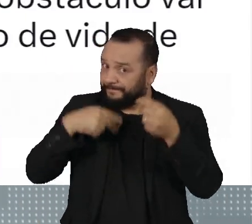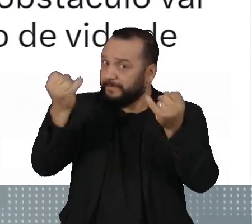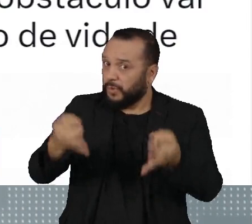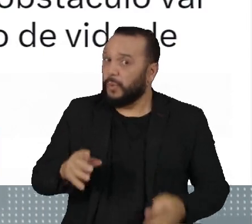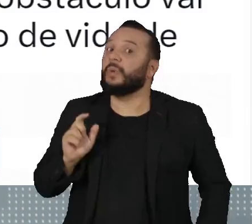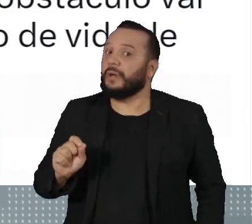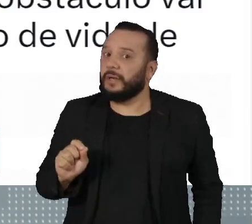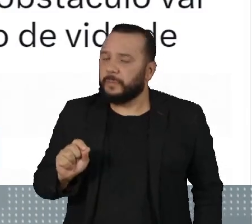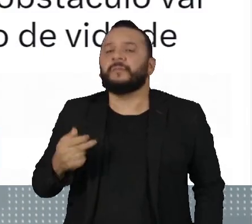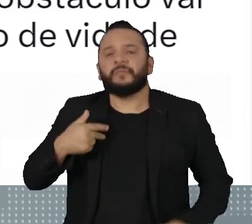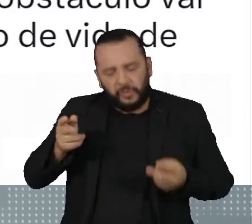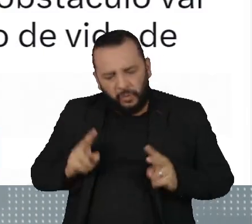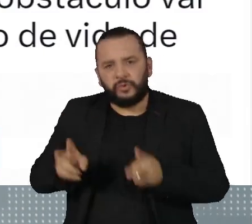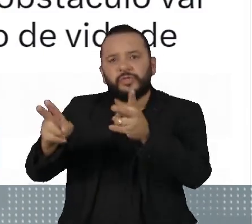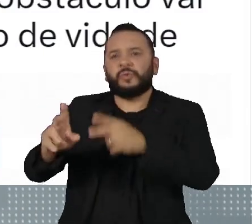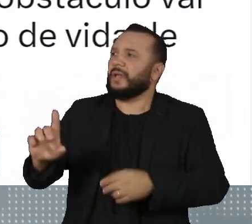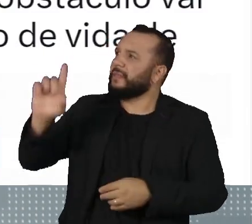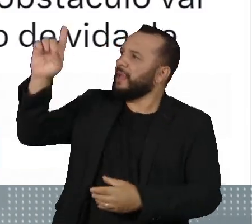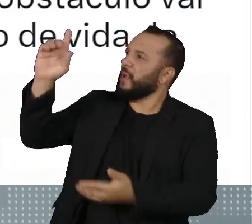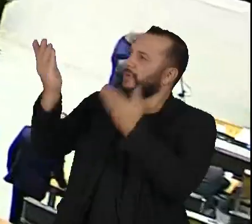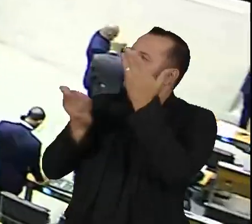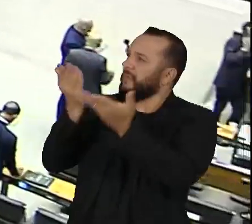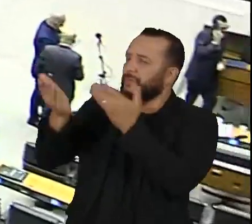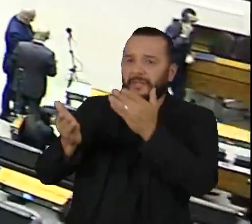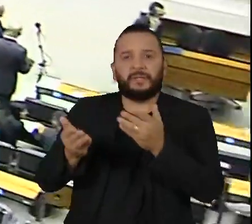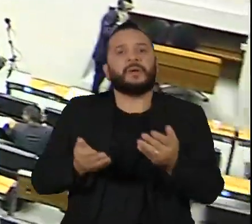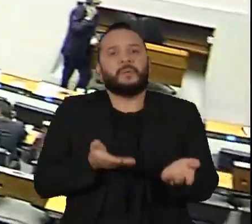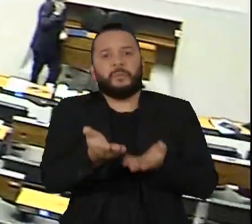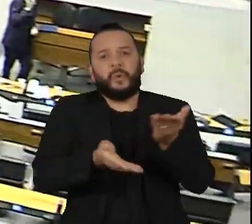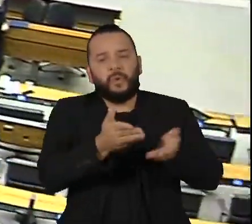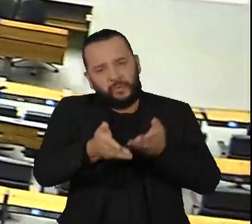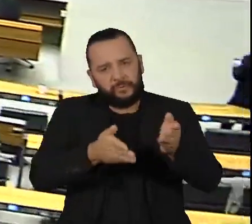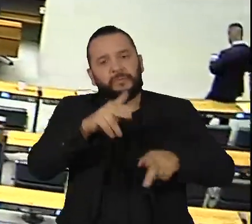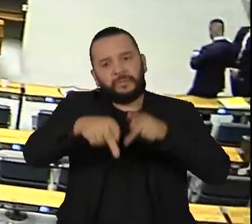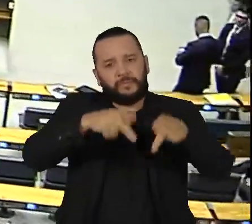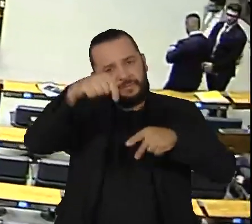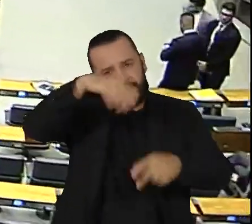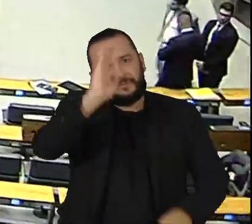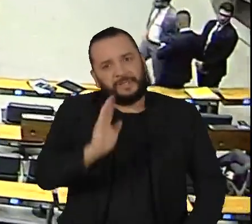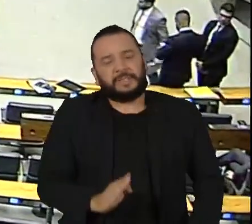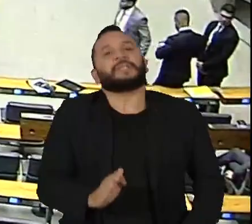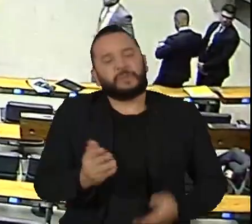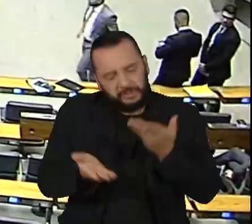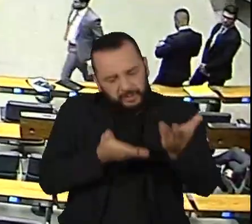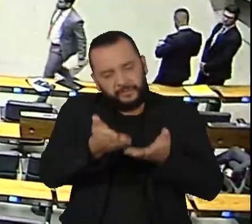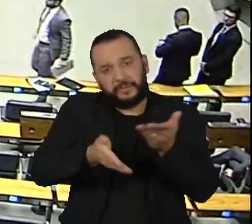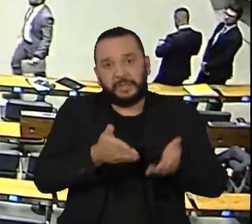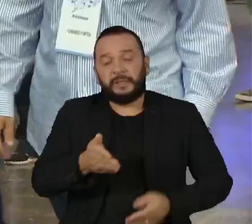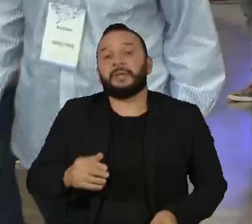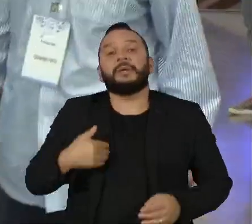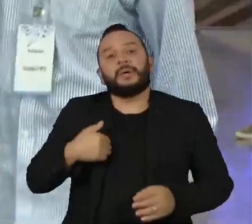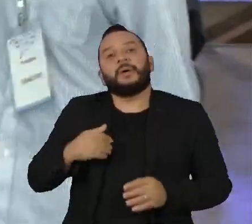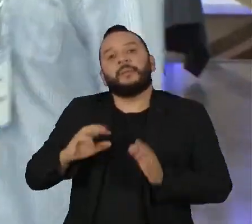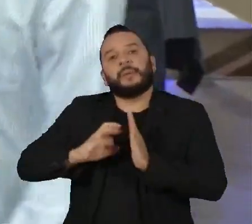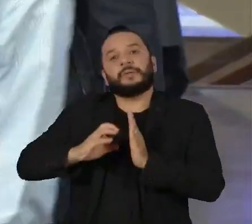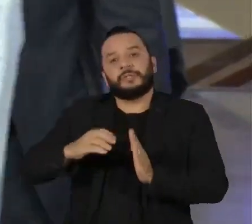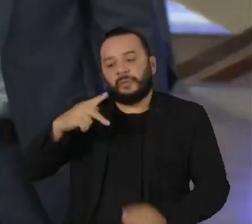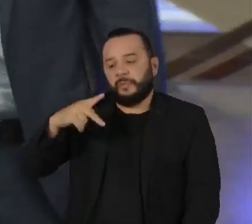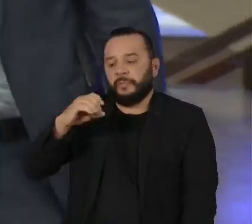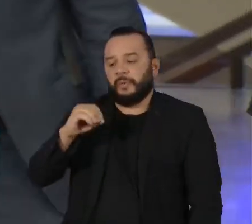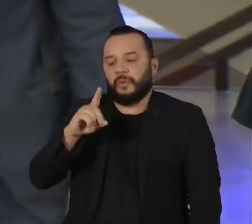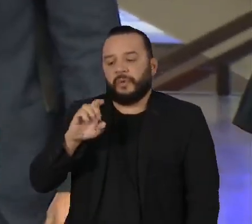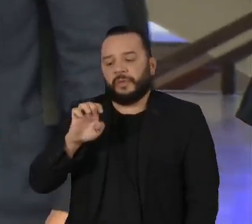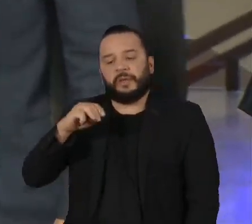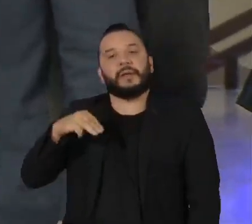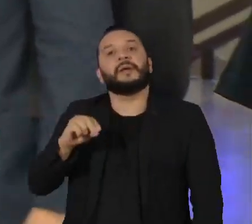vai continuar a servir a Deus e ao povo brasileiro. O Podemos, partido ao qual Dallagnol é filiado e